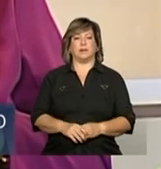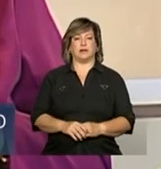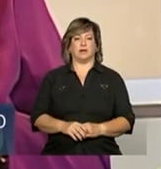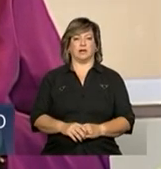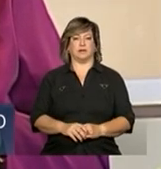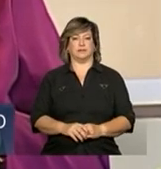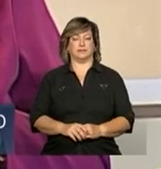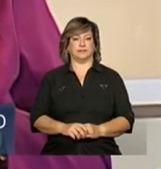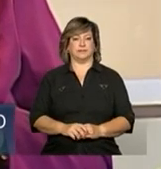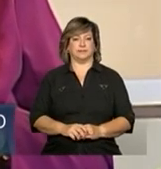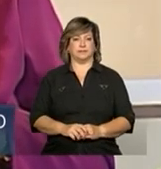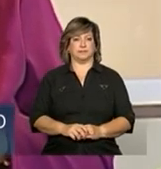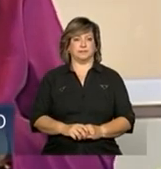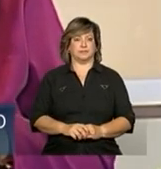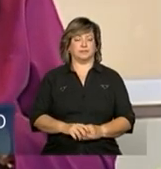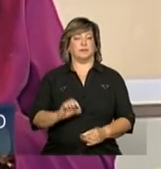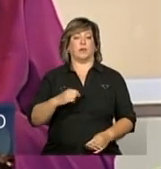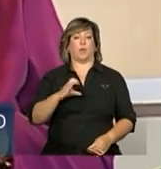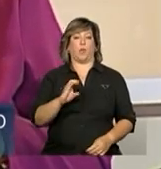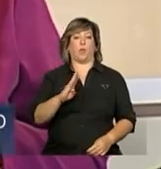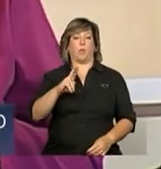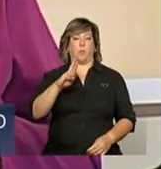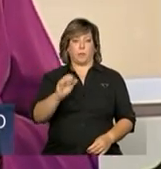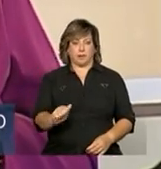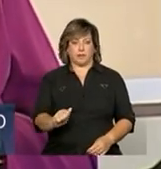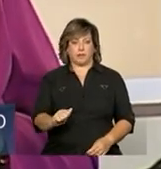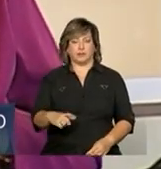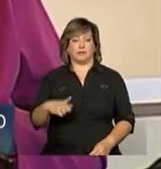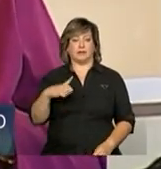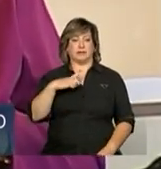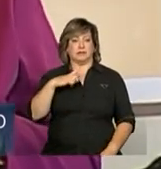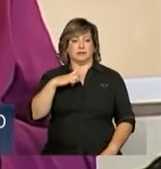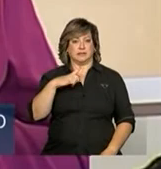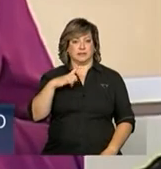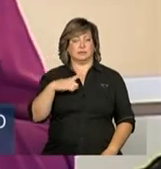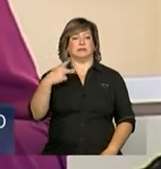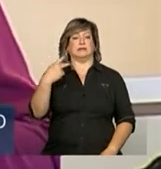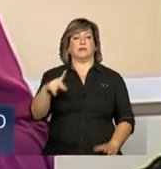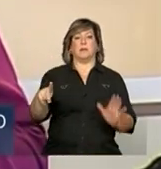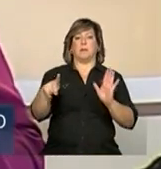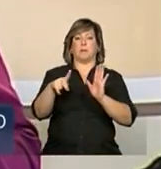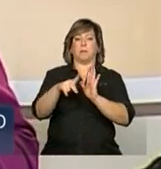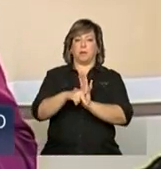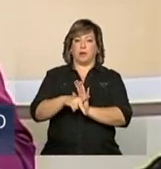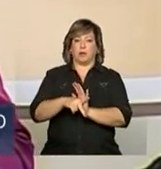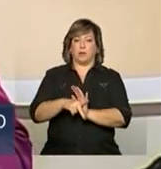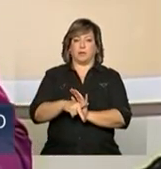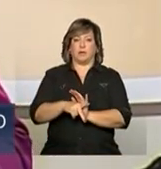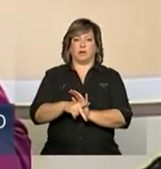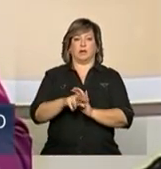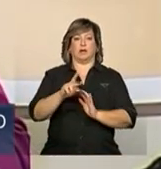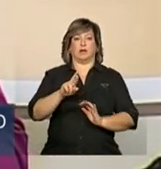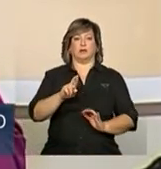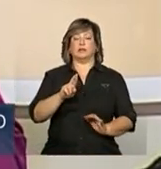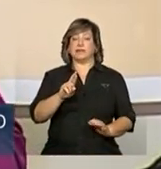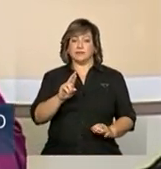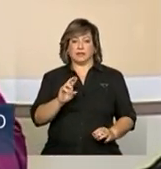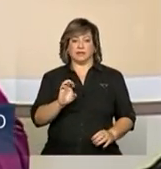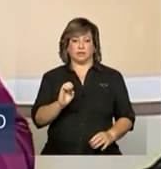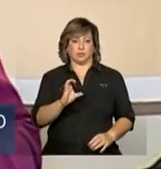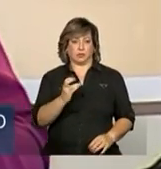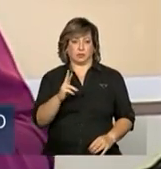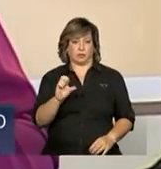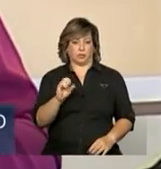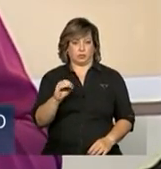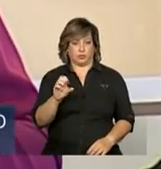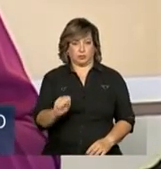bloqueio. Cuba tem seus recursos mais preciados. Somos nós,